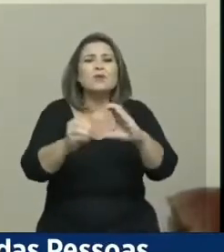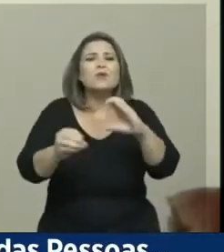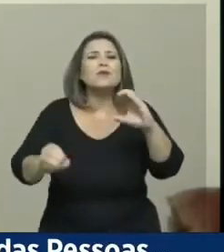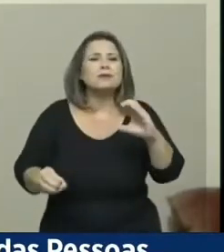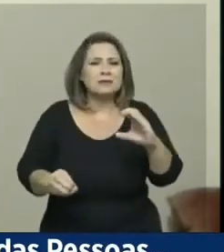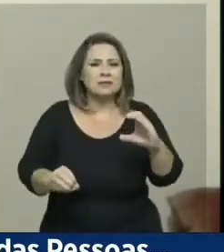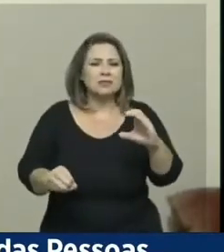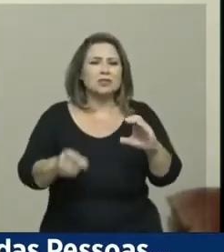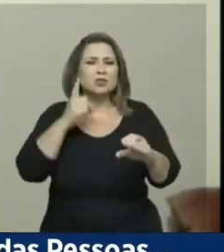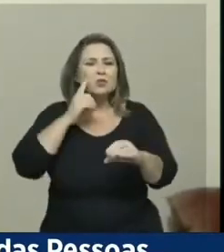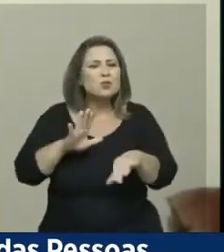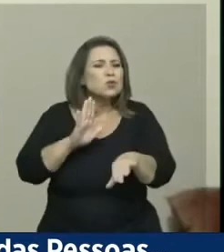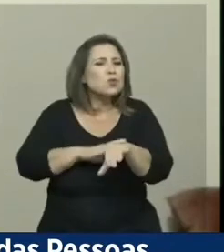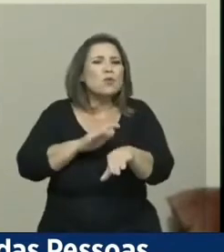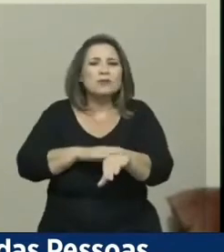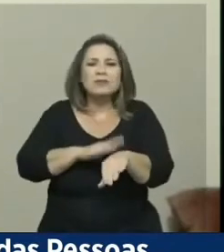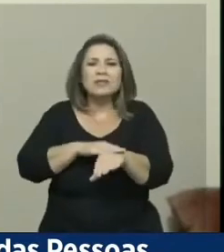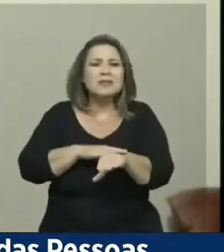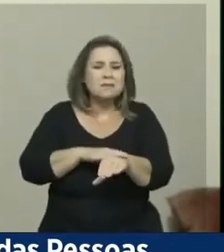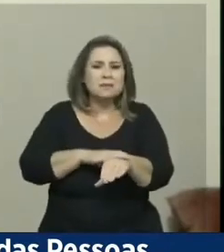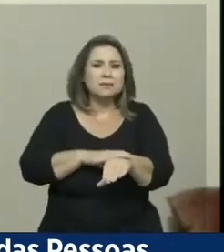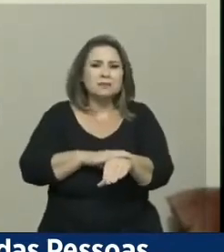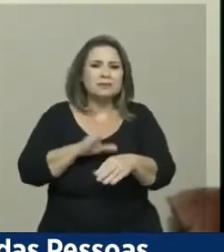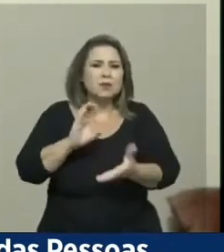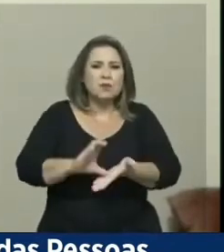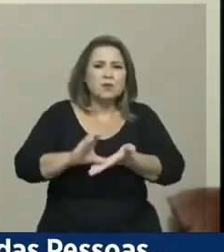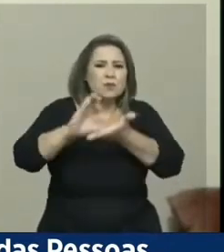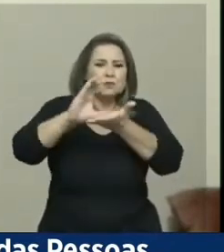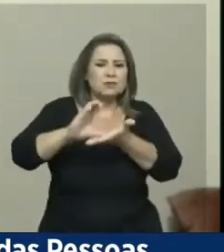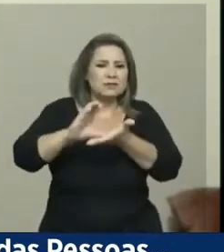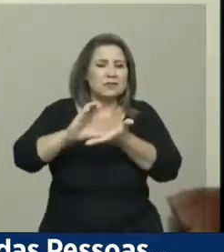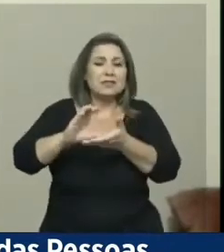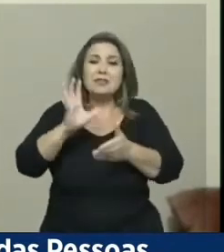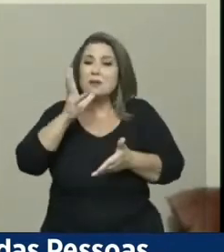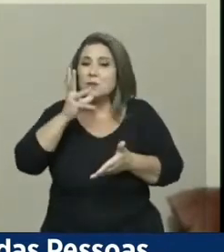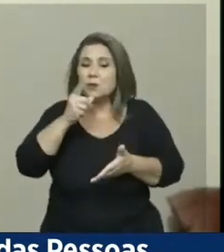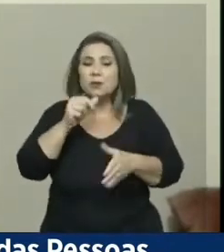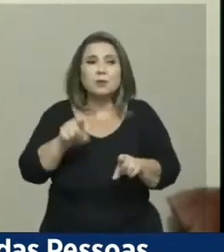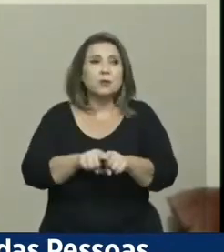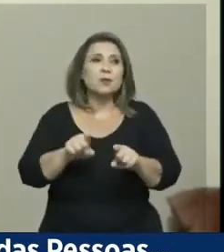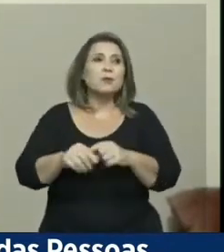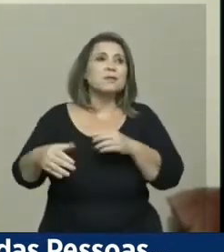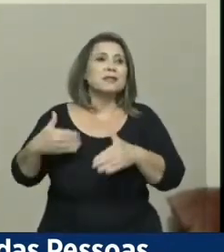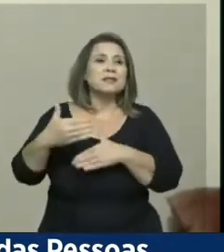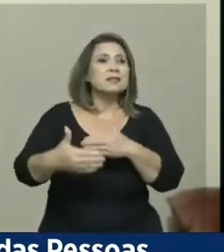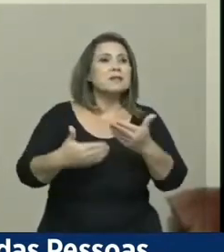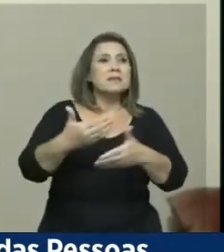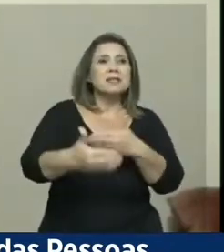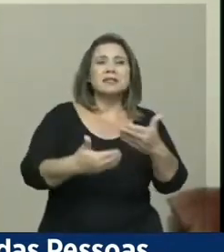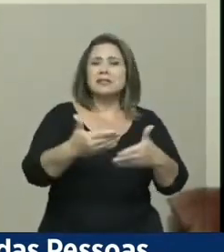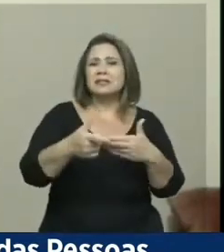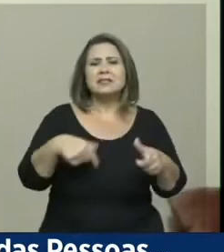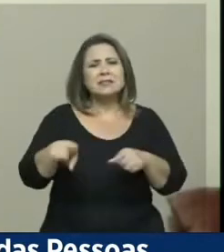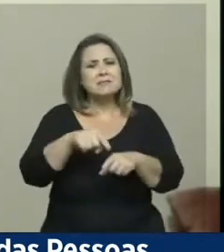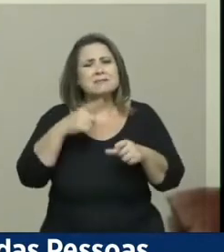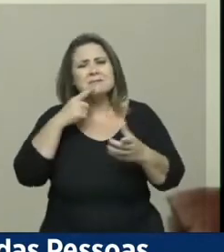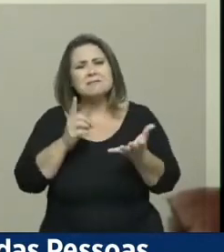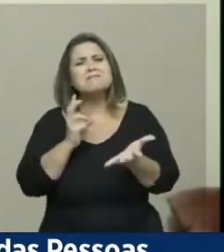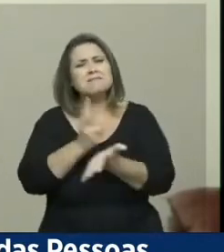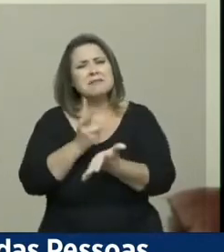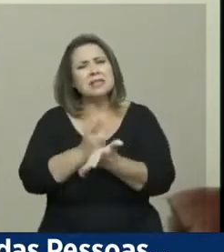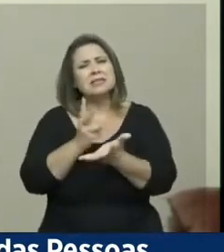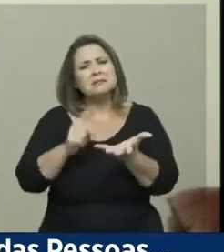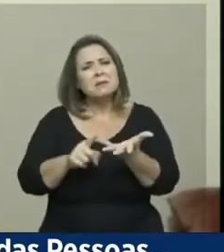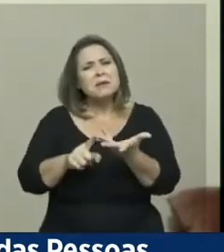mandato de conselheiros no CONAD, por maiores que sejam as explicações já